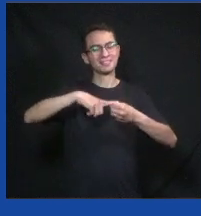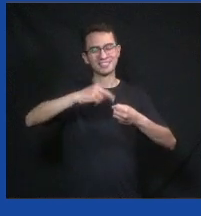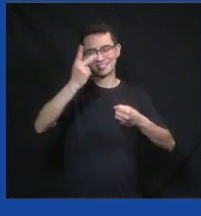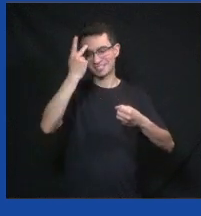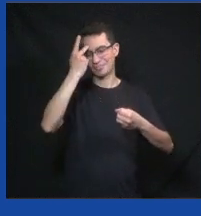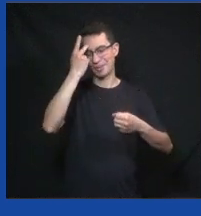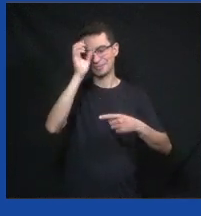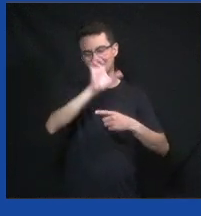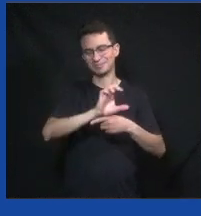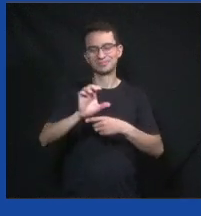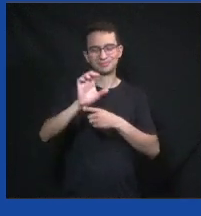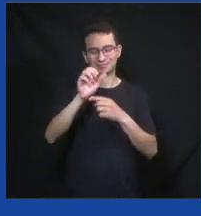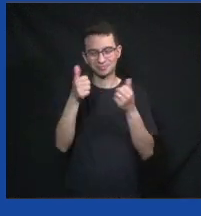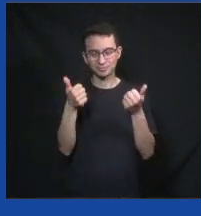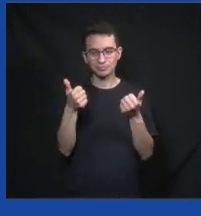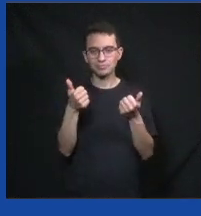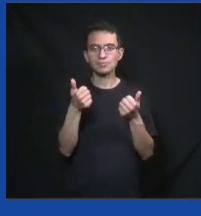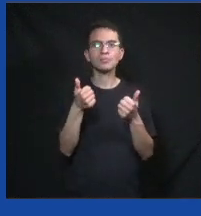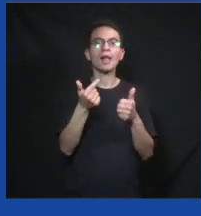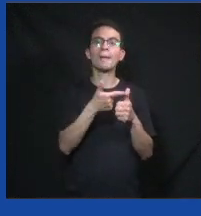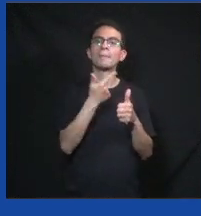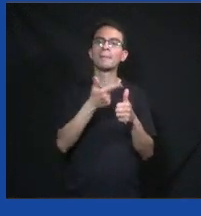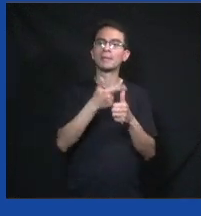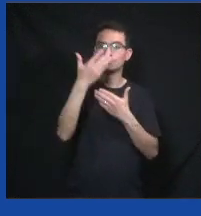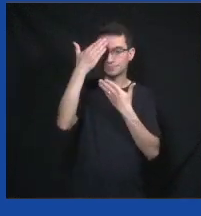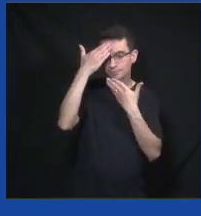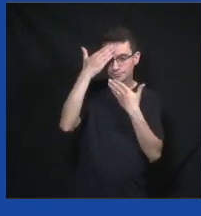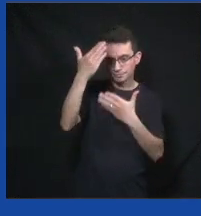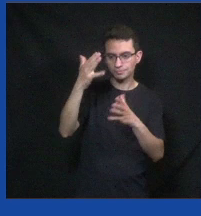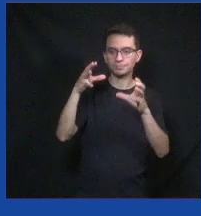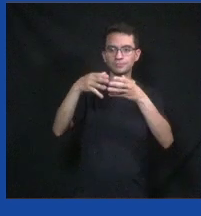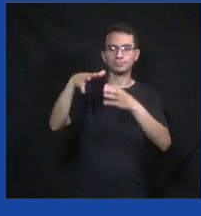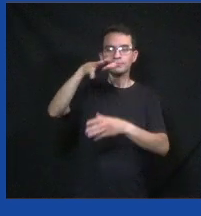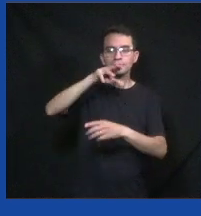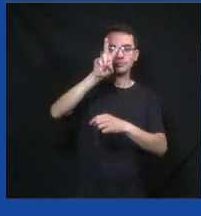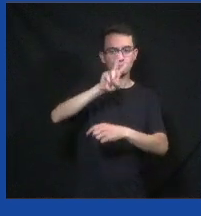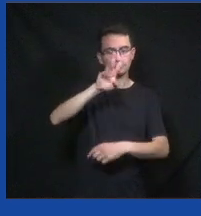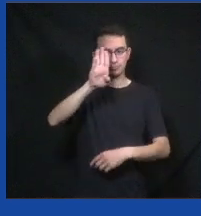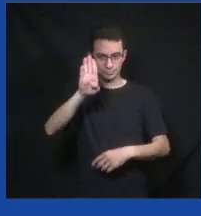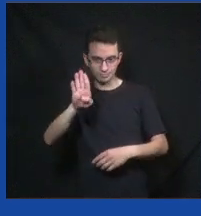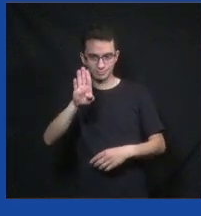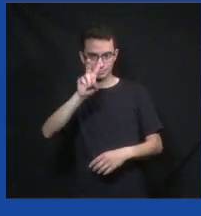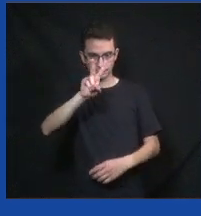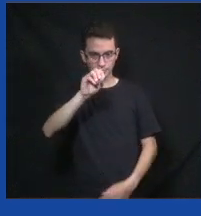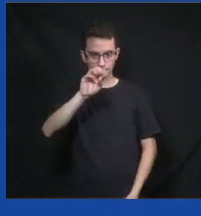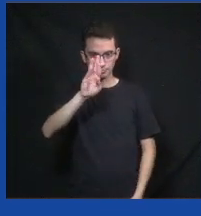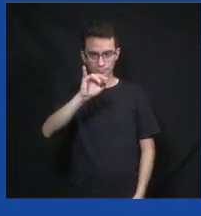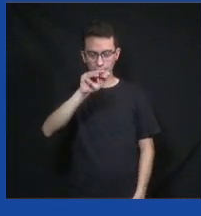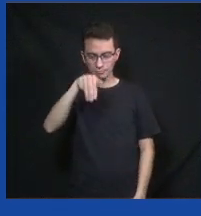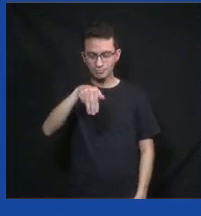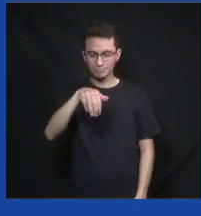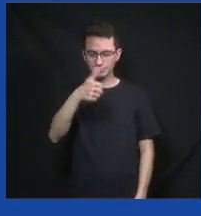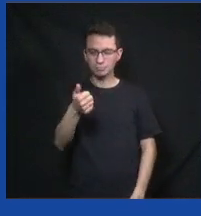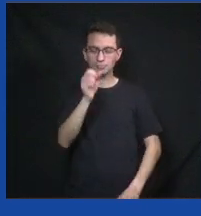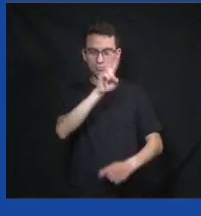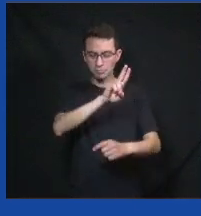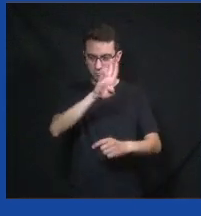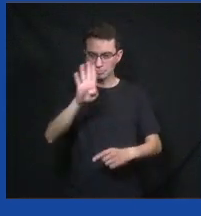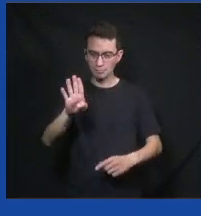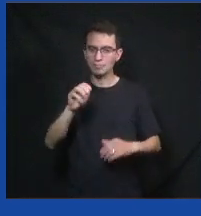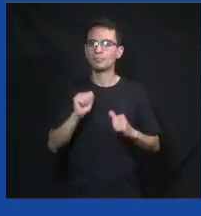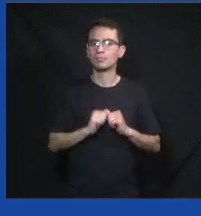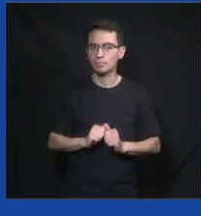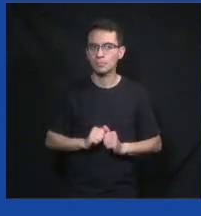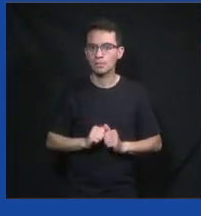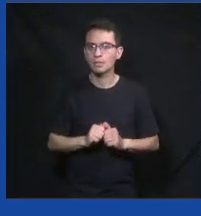agradecer ao convite da Votorantim, do Instituto Votorantim, várias pessoas muito queridas e muito legais que trabalham nessas duas